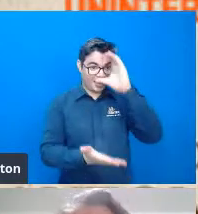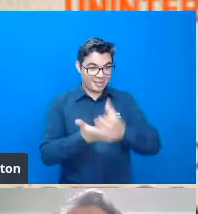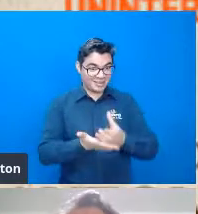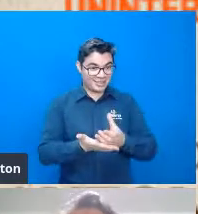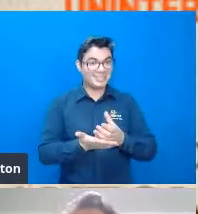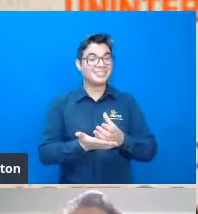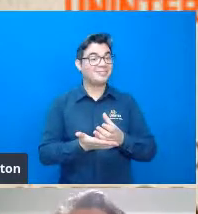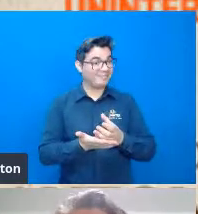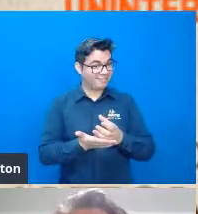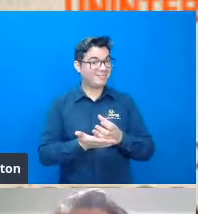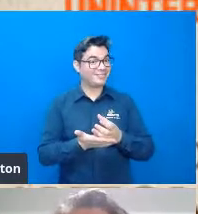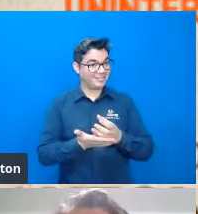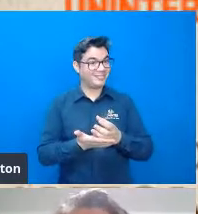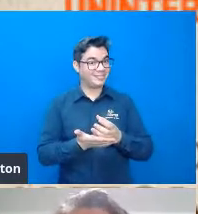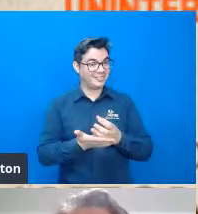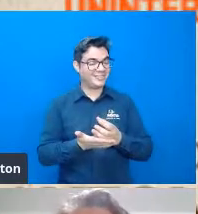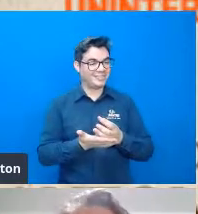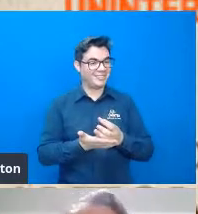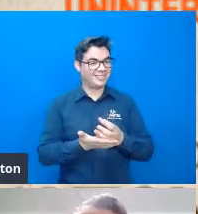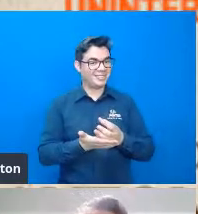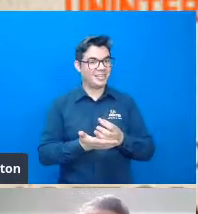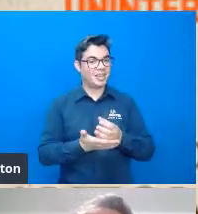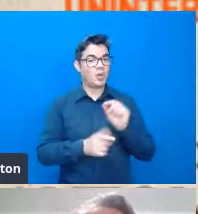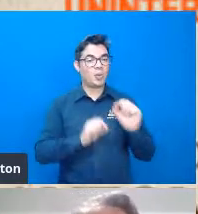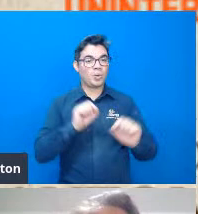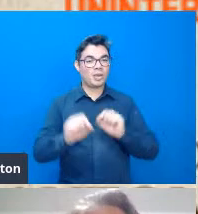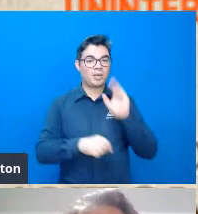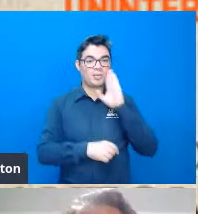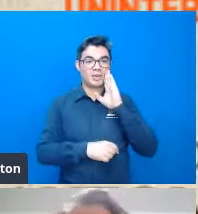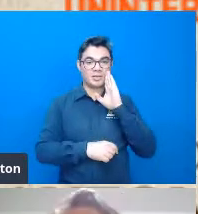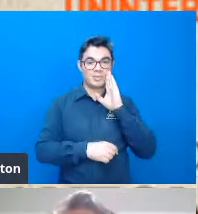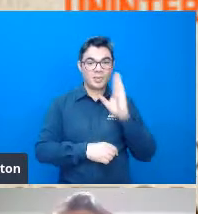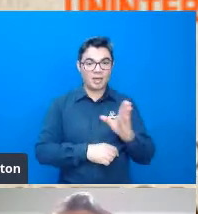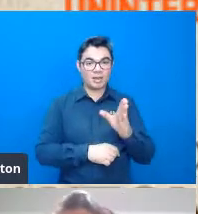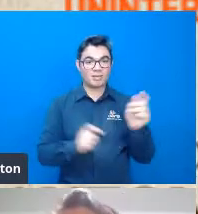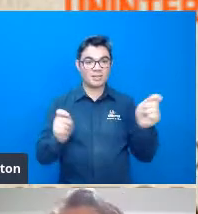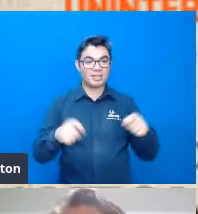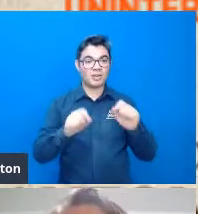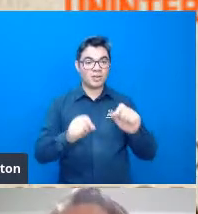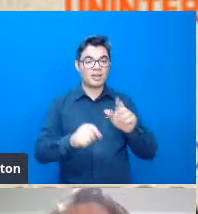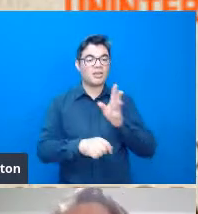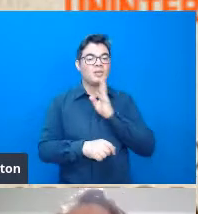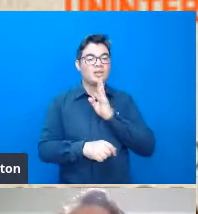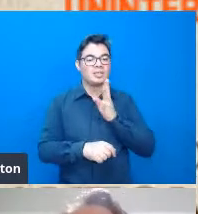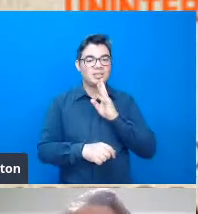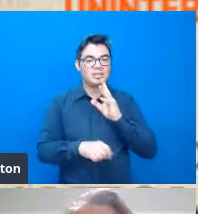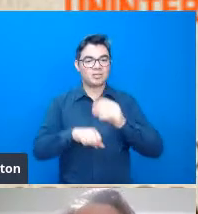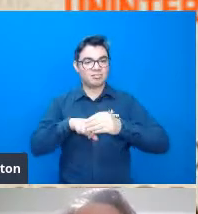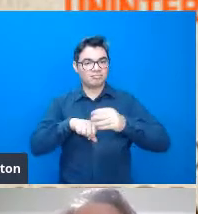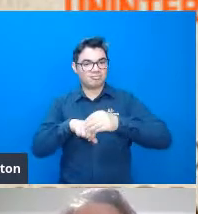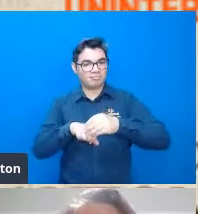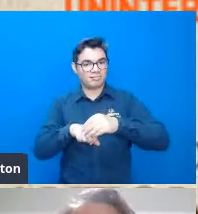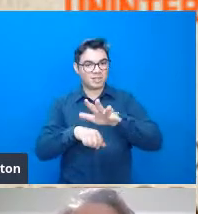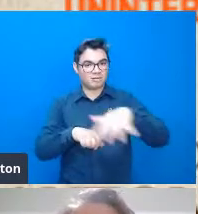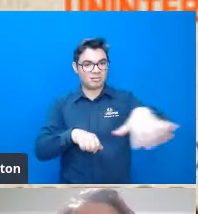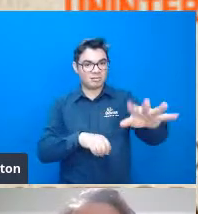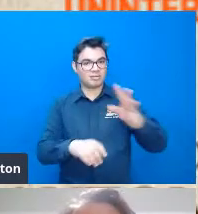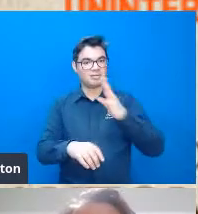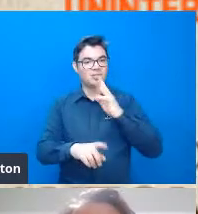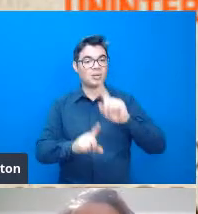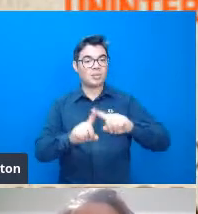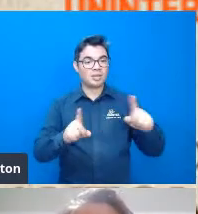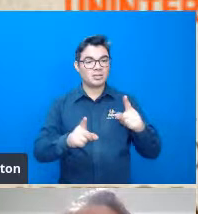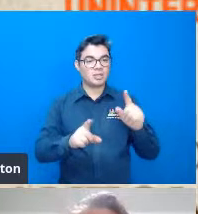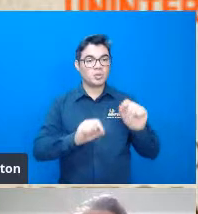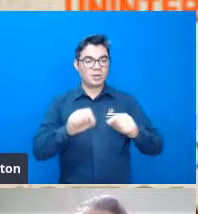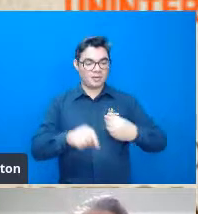dele, não é a principal contribuição pela qual ele é conhecido, tá? Mas foi algo que mexeu